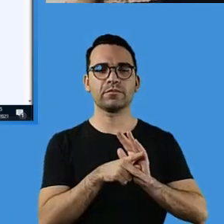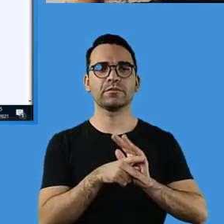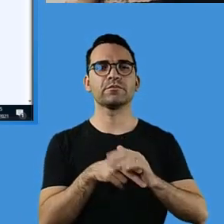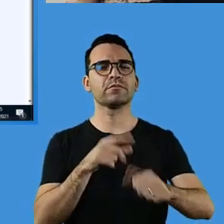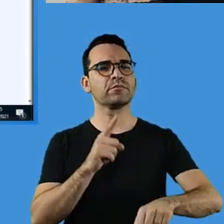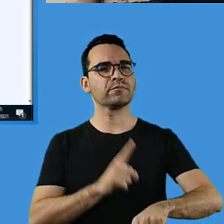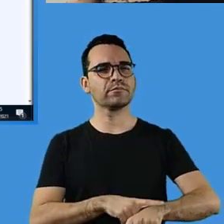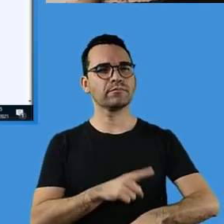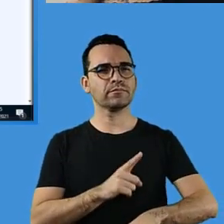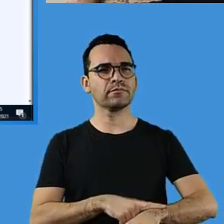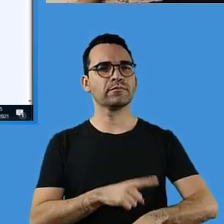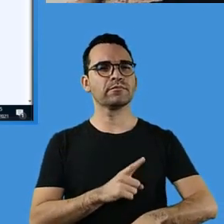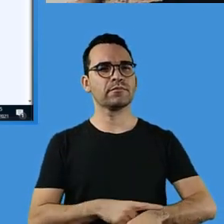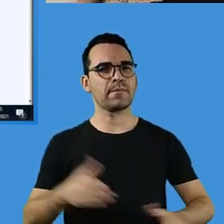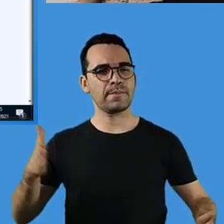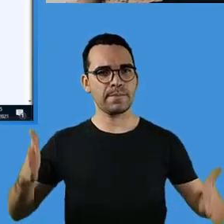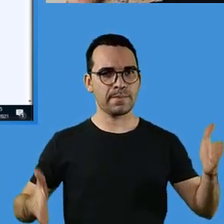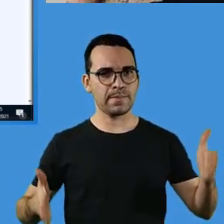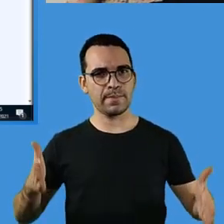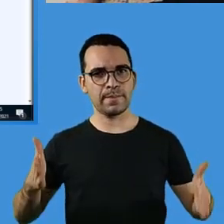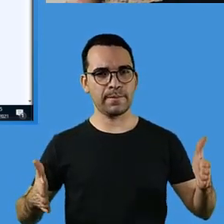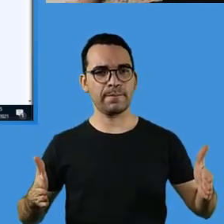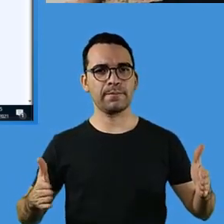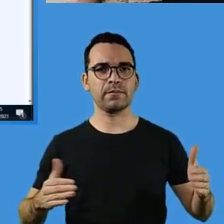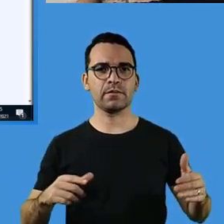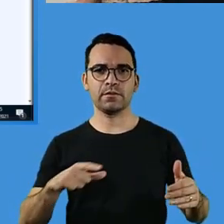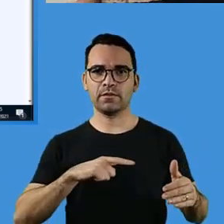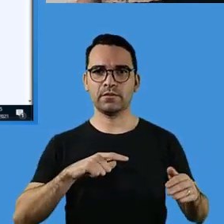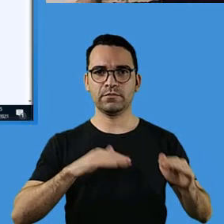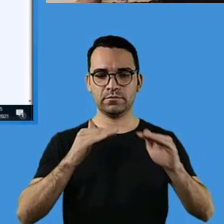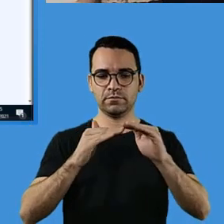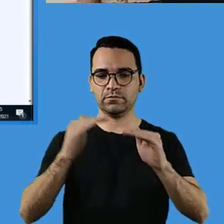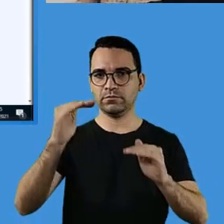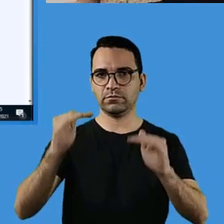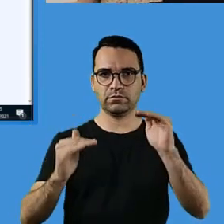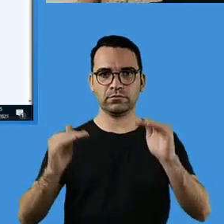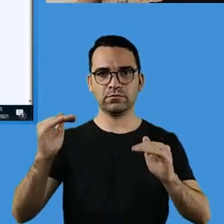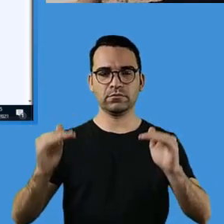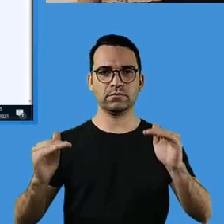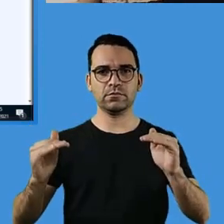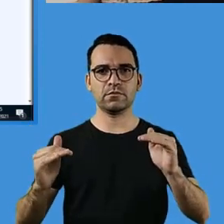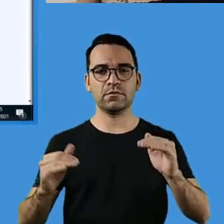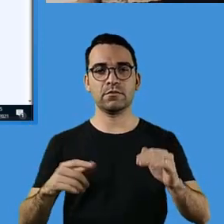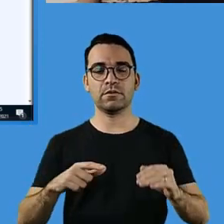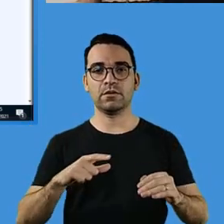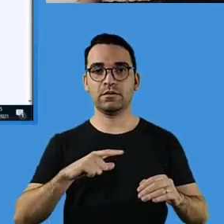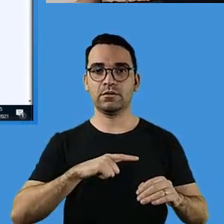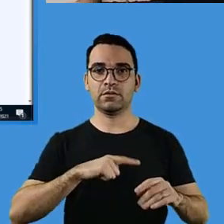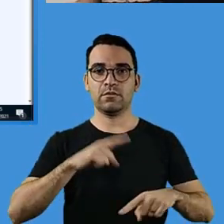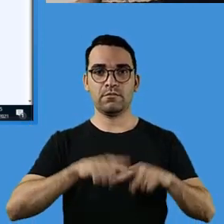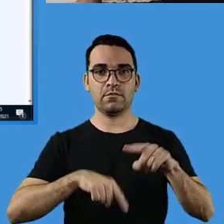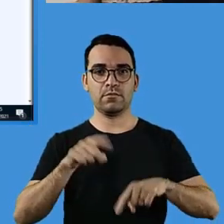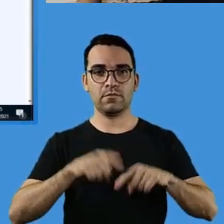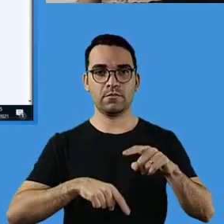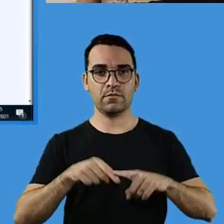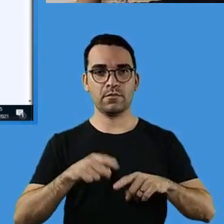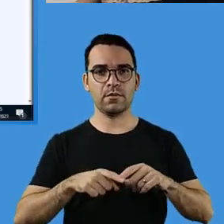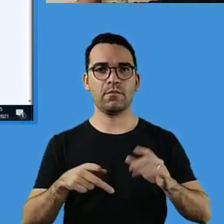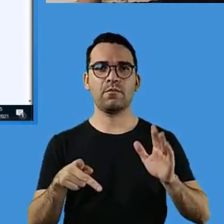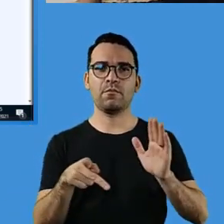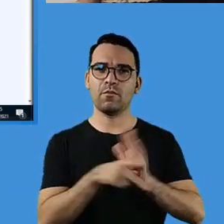A esse momento, a esse nível. Então, assim, esse material, assim, tá muito bem feito,